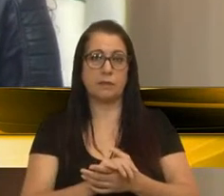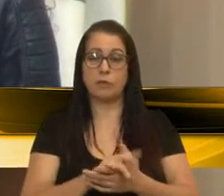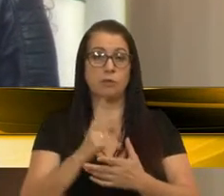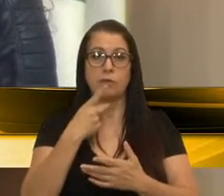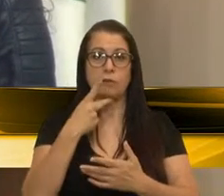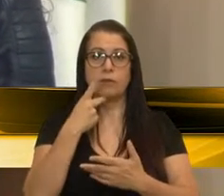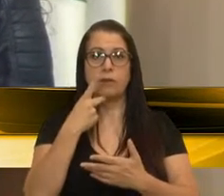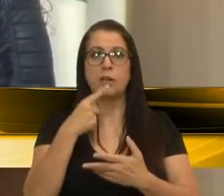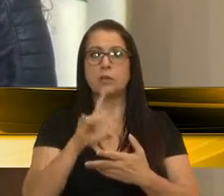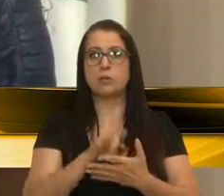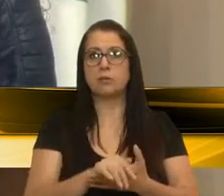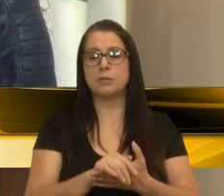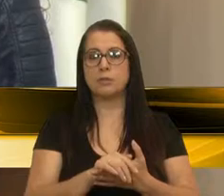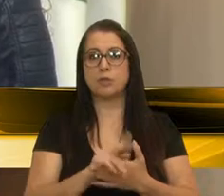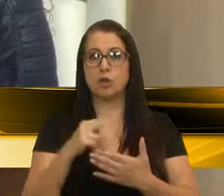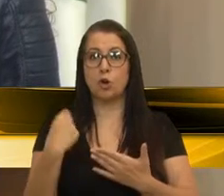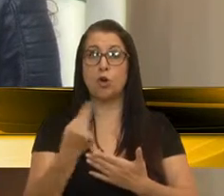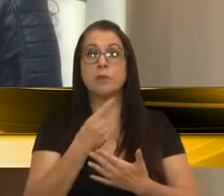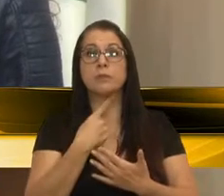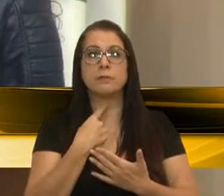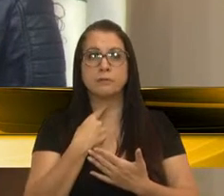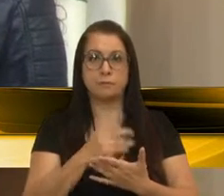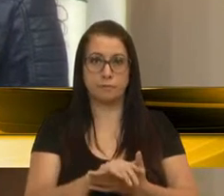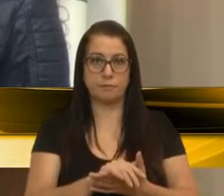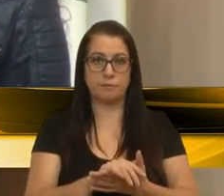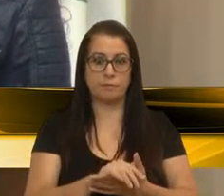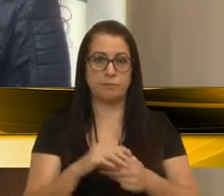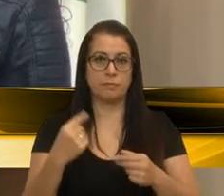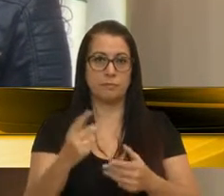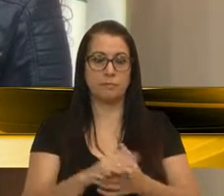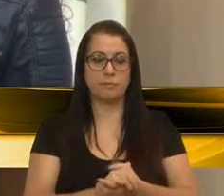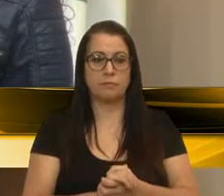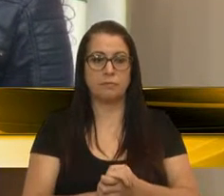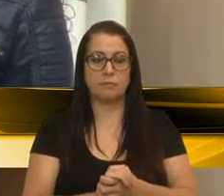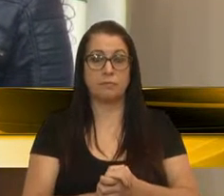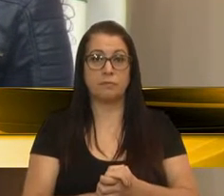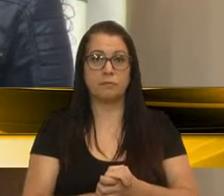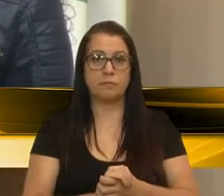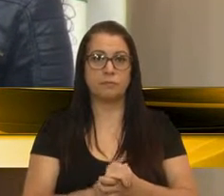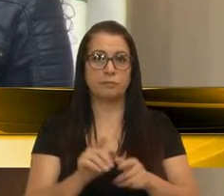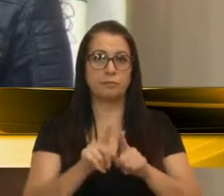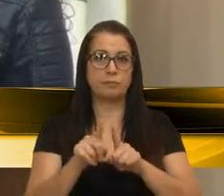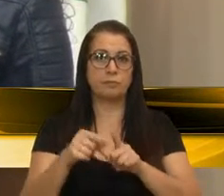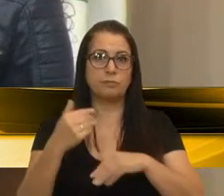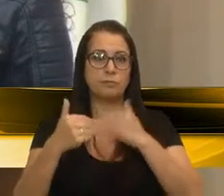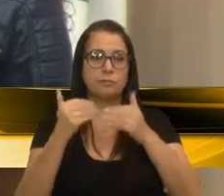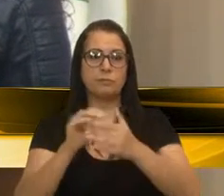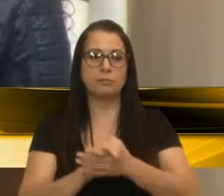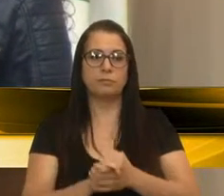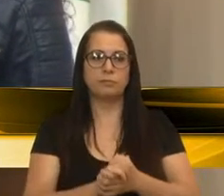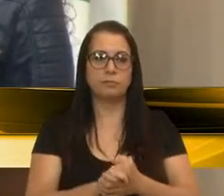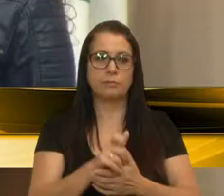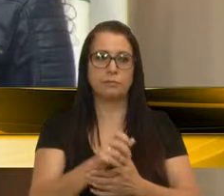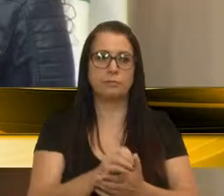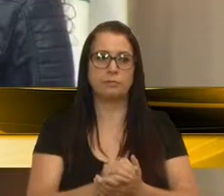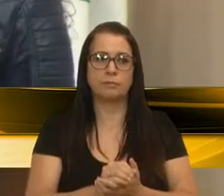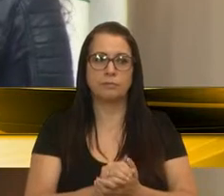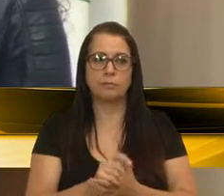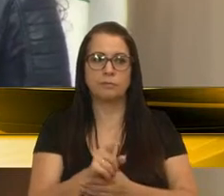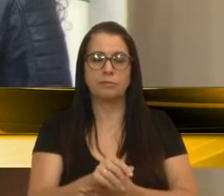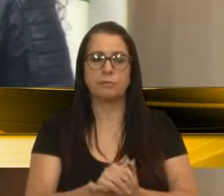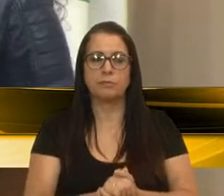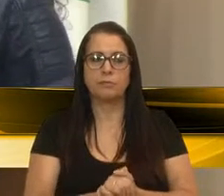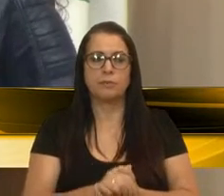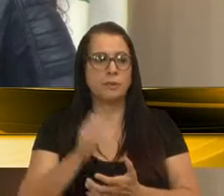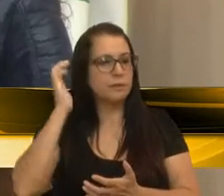se trata aqui apenas da nossa vontade, mas quanto mais pessoas participarem desse processo, maior serão o